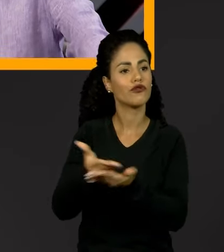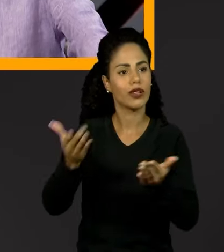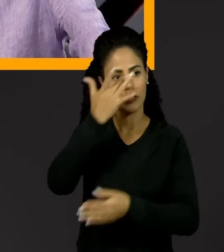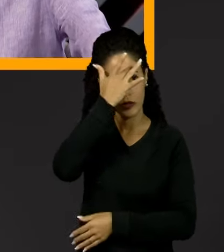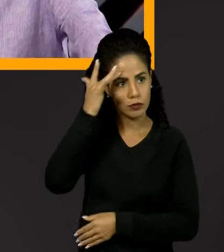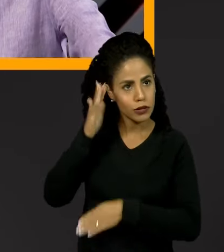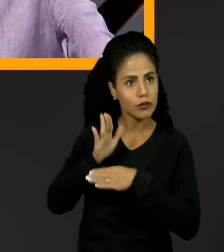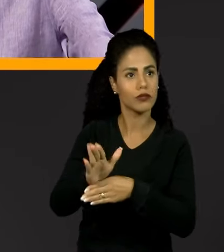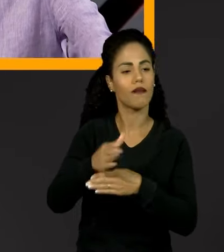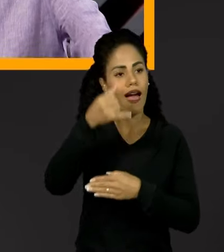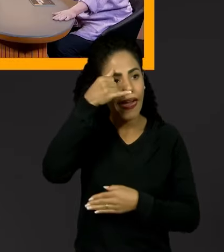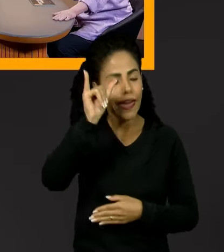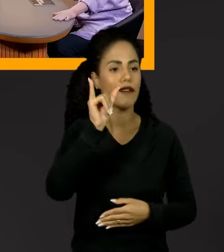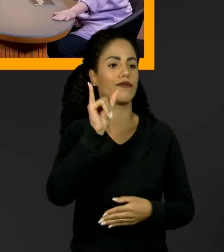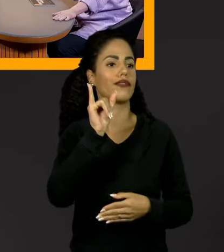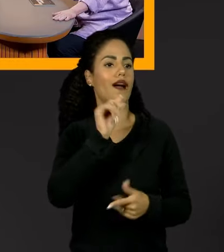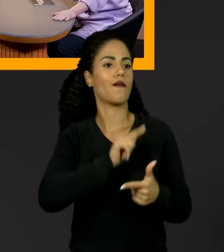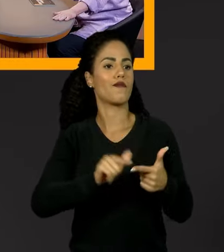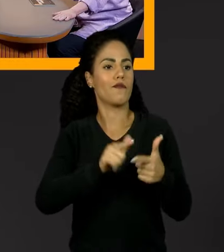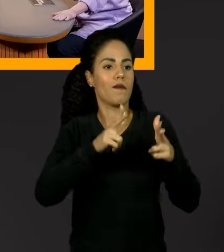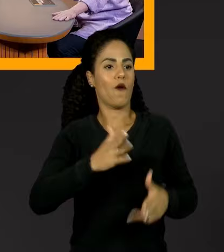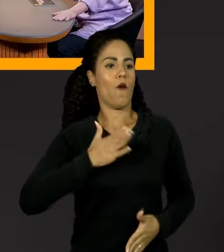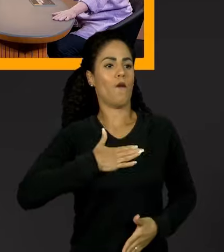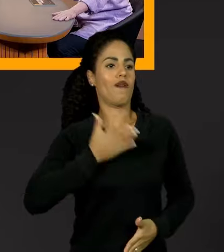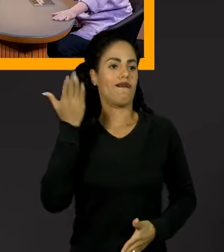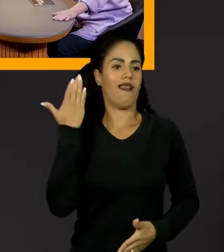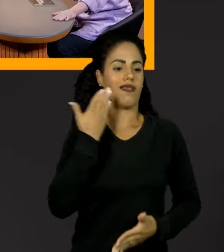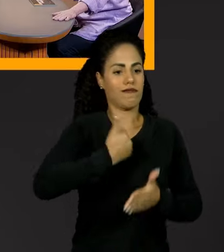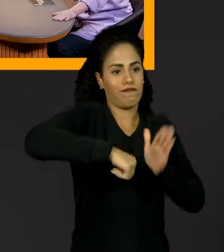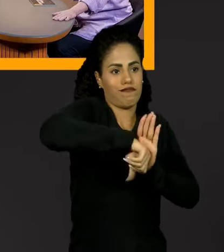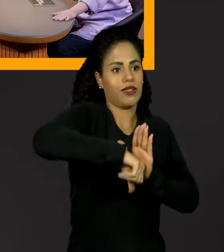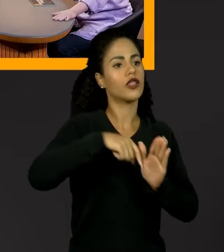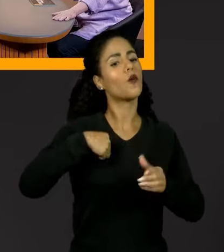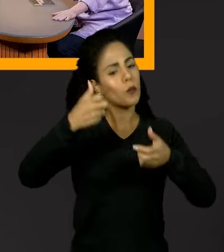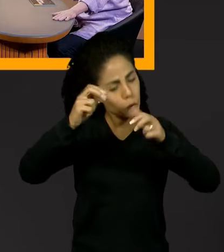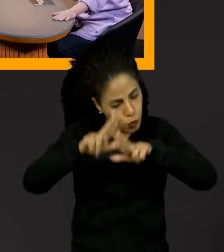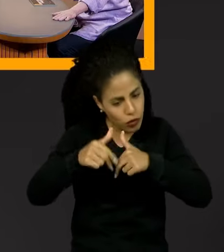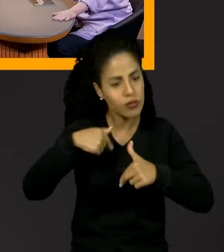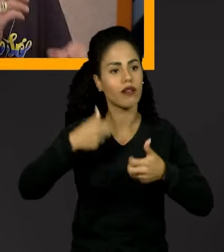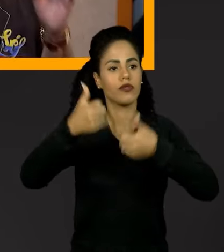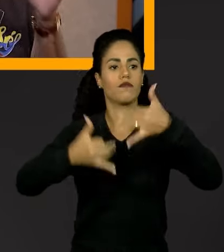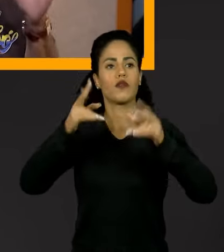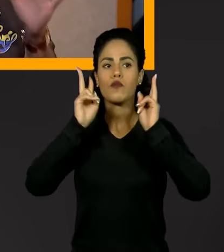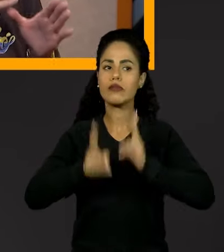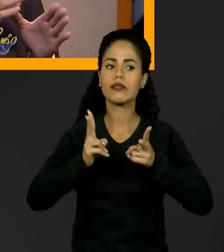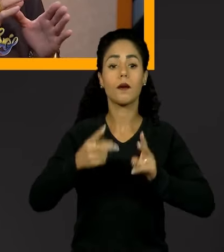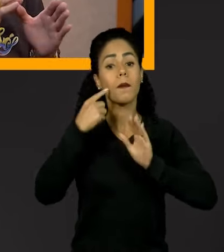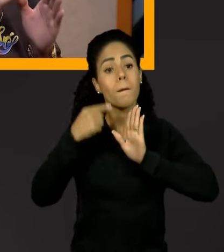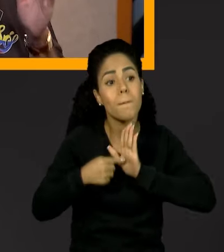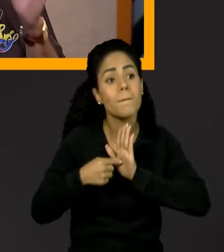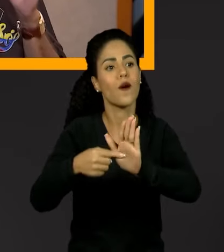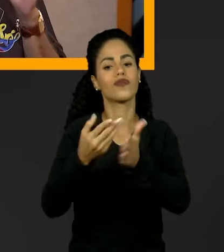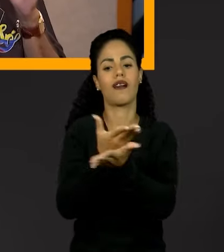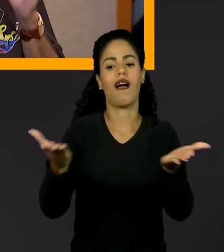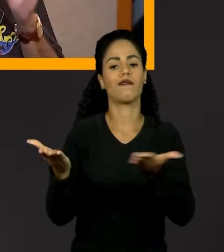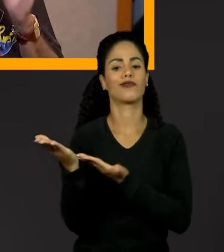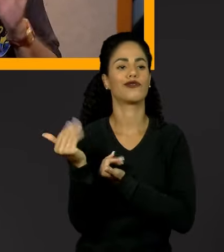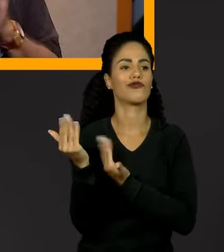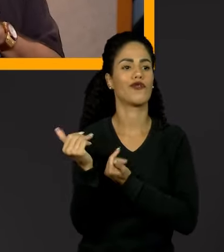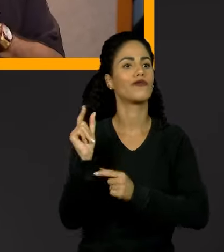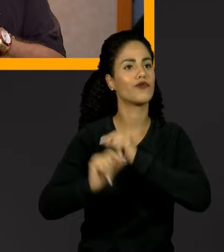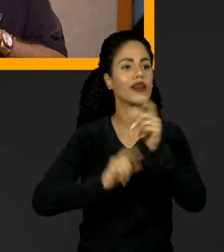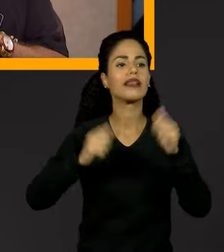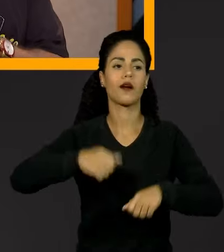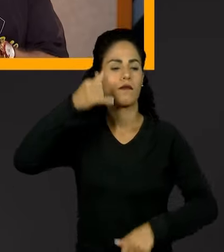etapa, que elas não precisem passar pelo que eu passei, por isso que eu relato nas minhas músicas o que eu passei. É mostrar pra esse jovem que